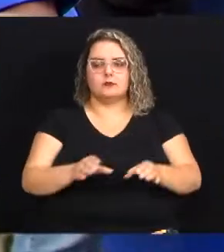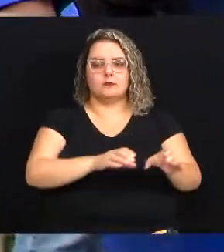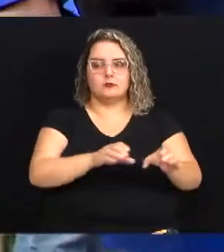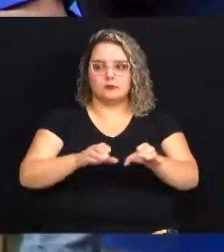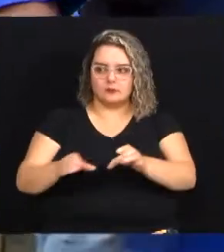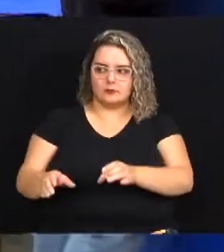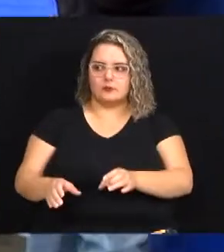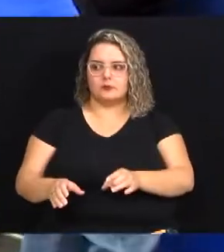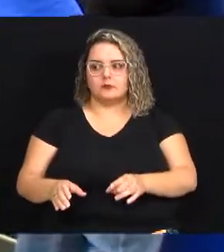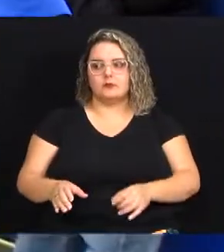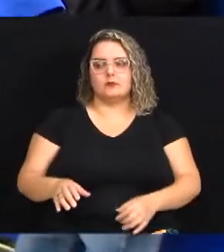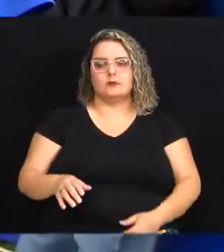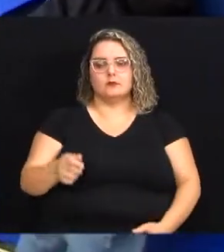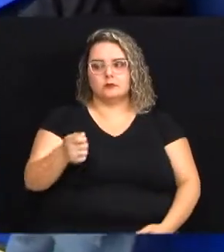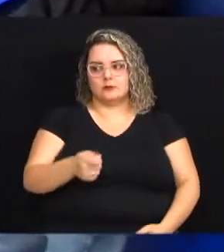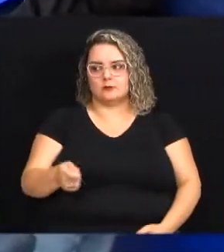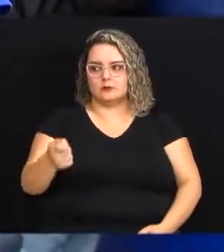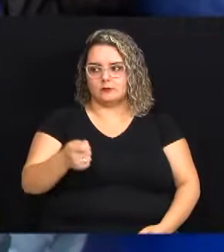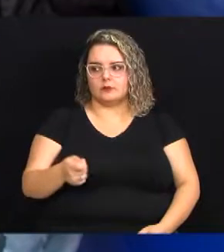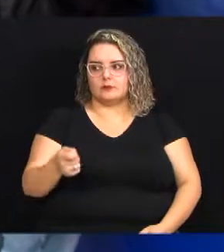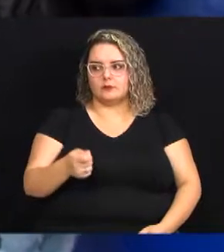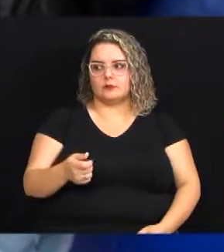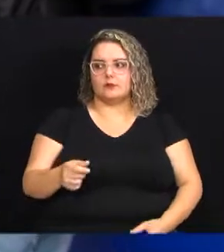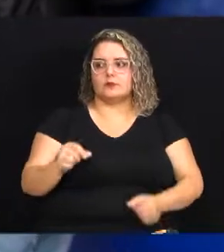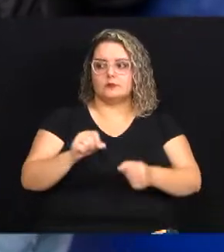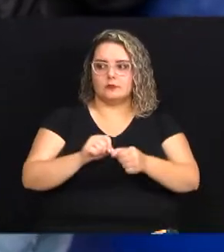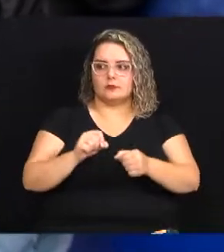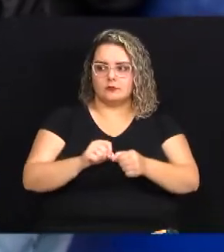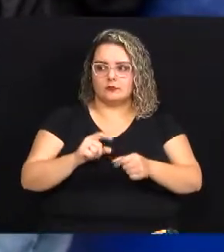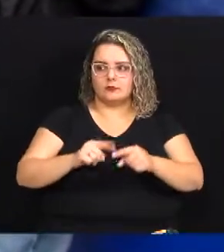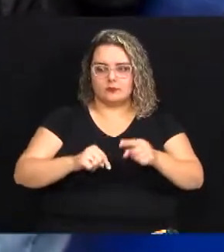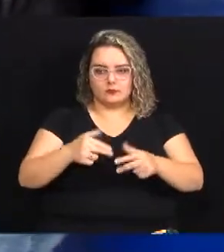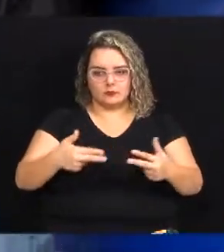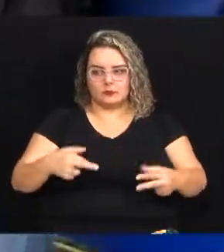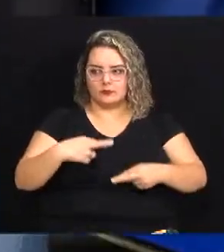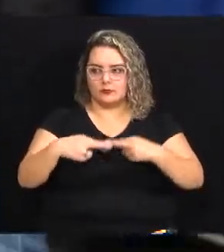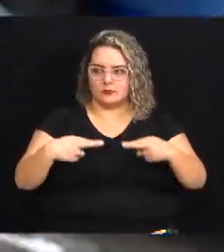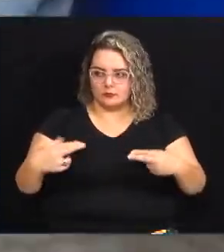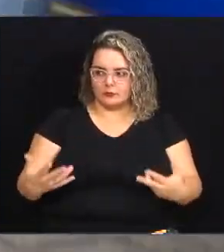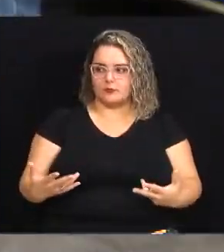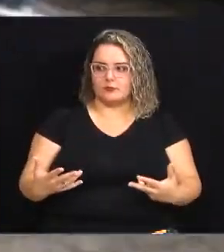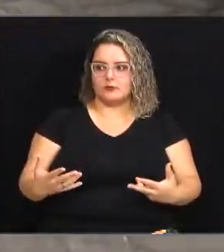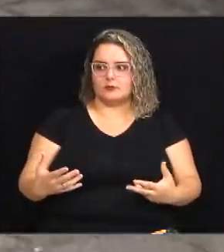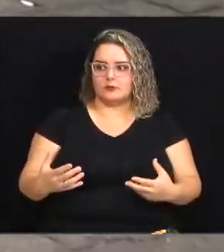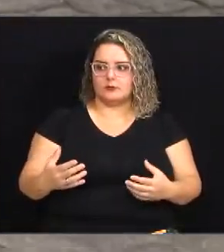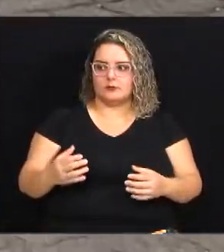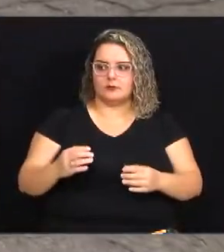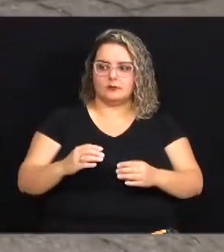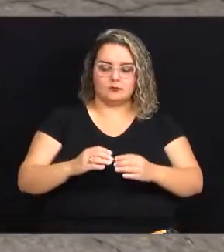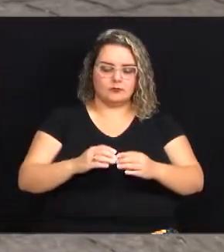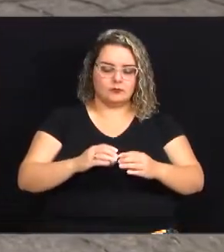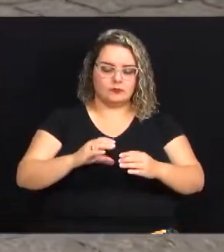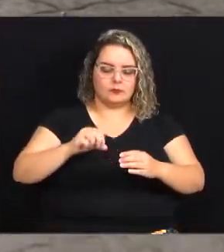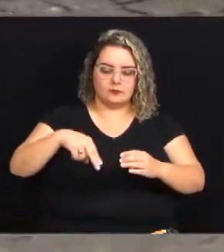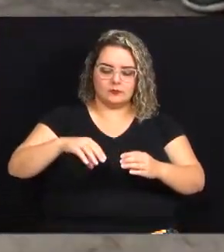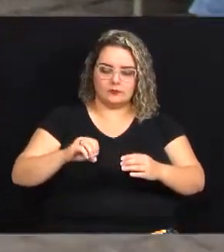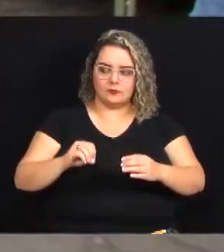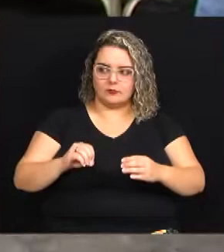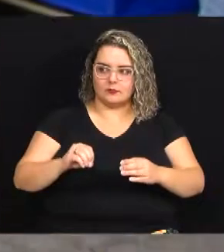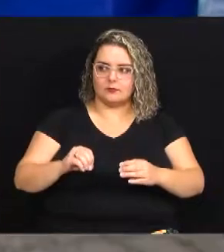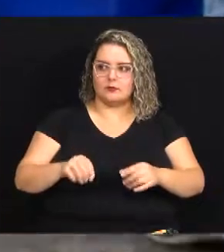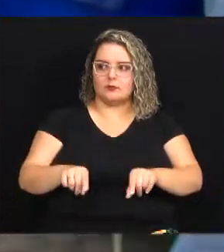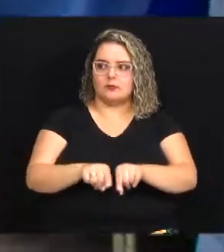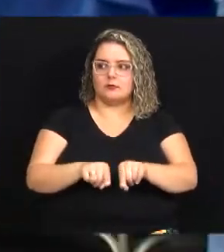coordeno o lado da associação isso aqui é feito de produto de rescragem cano PVC e